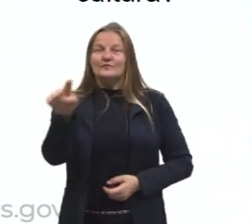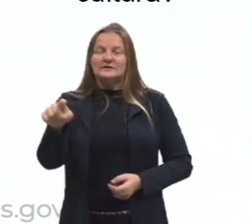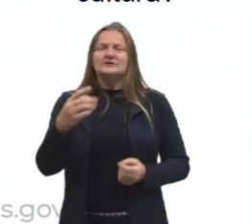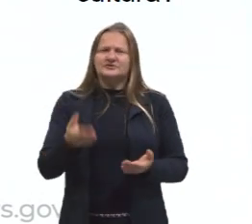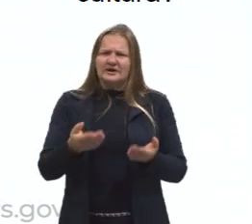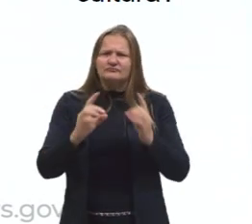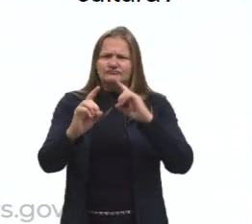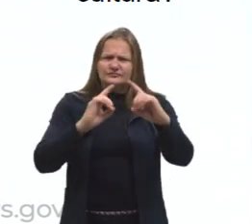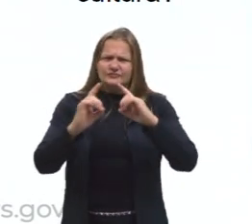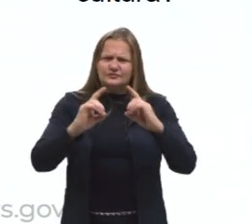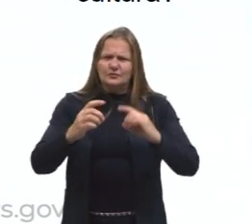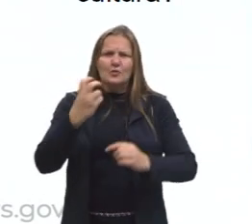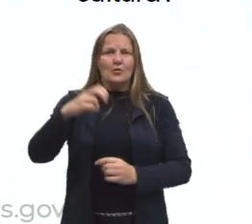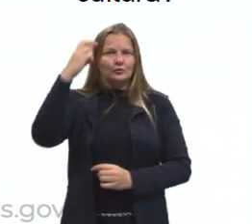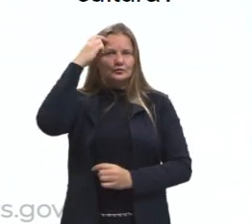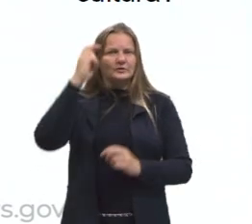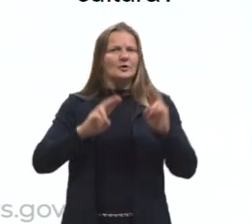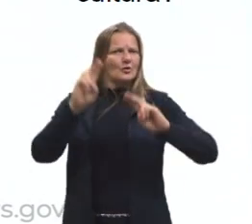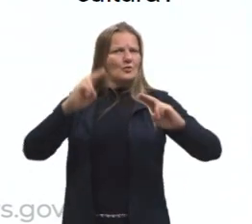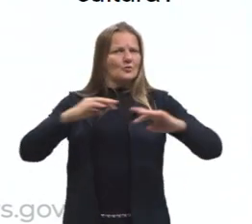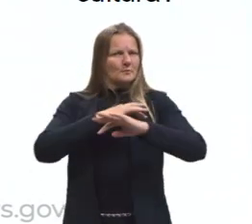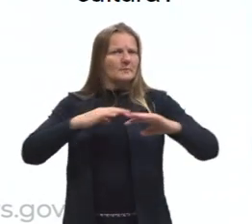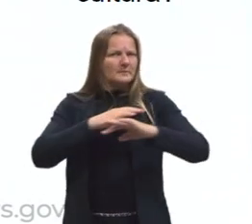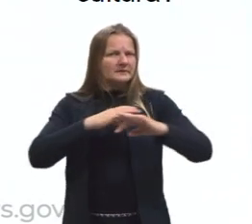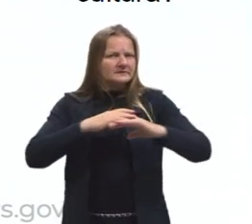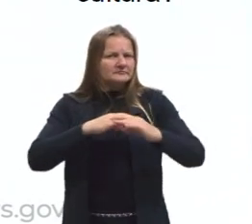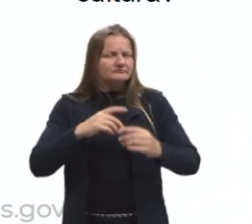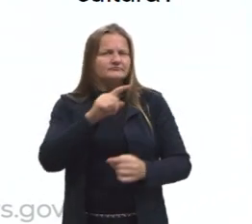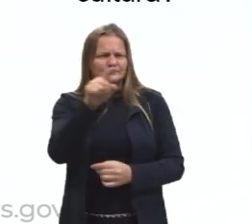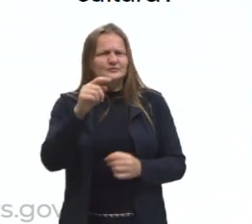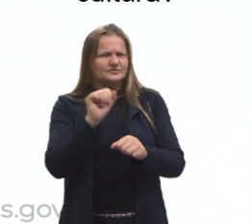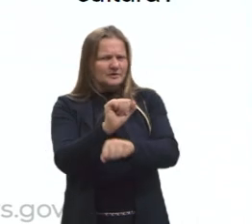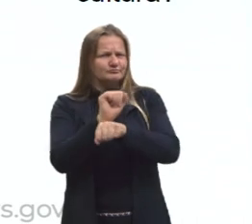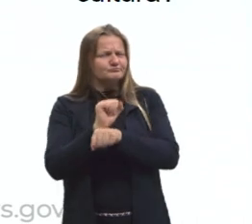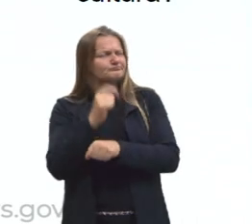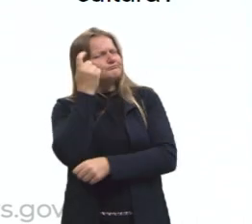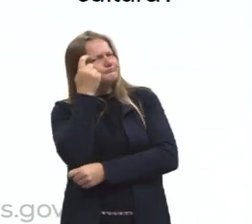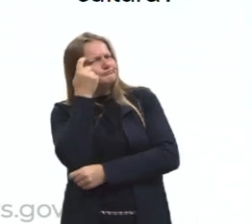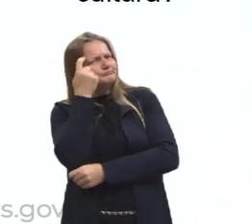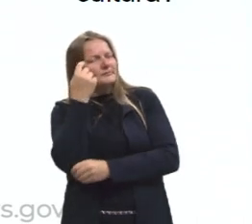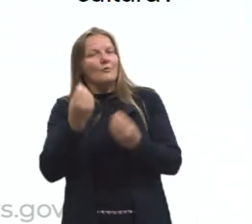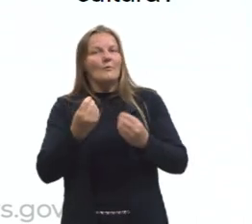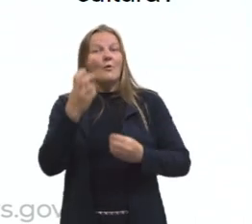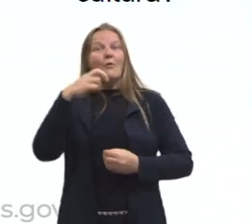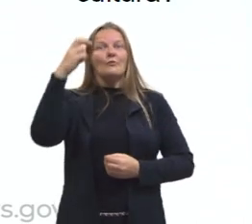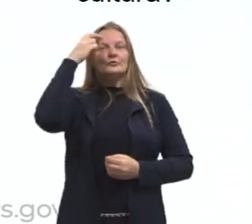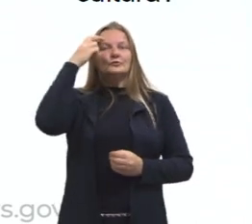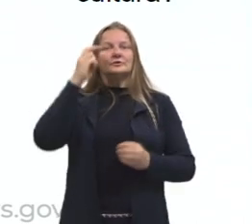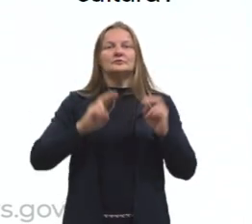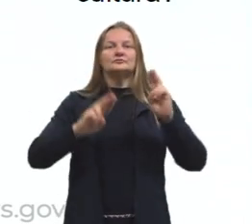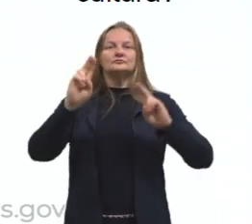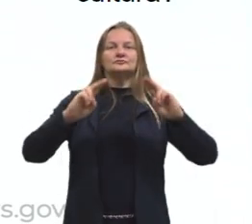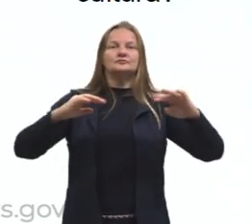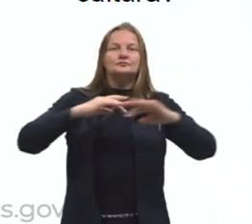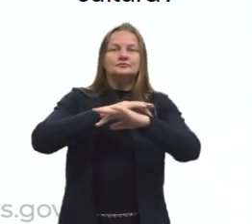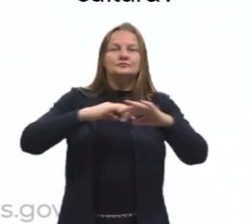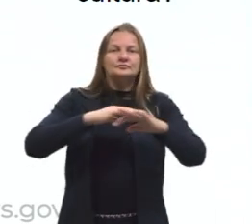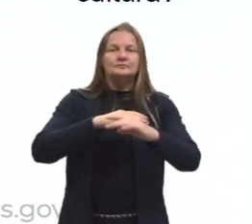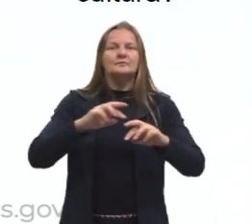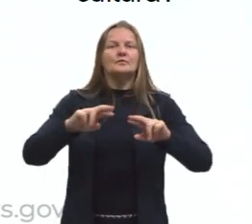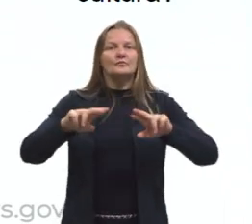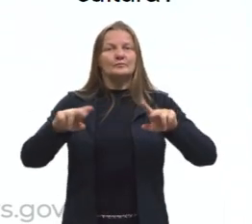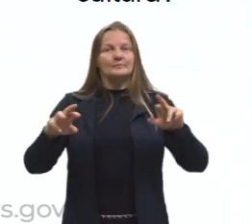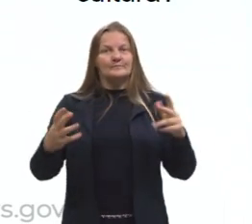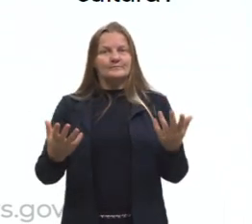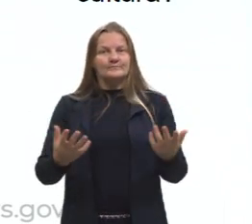discutiu sobre as culturas urbanas? Alguma vez você já parou e diferenciou culturas urbanas de cultura e tal?